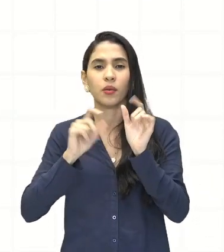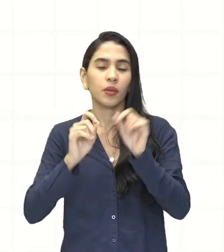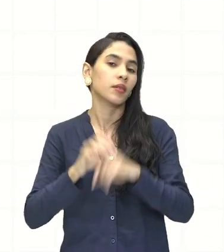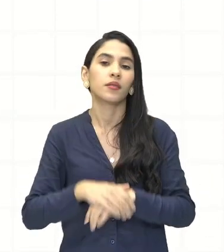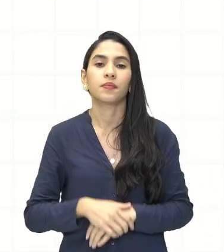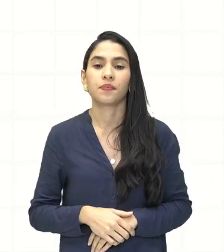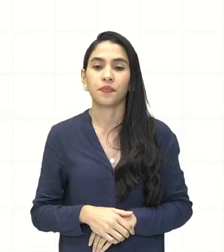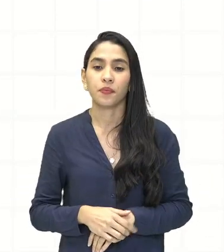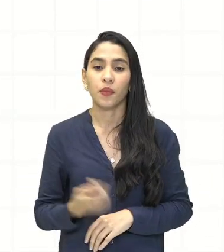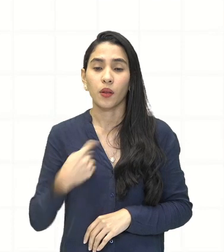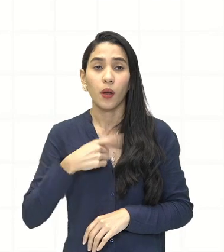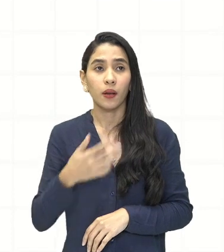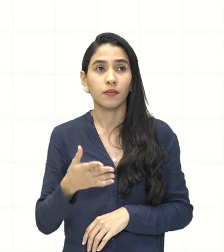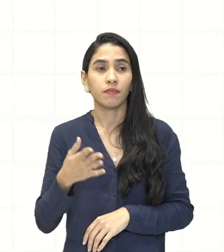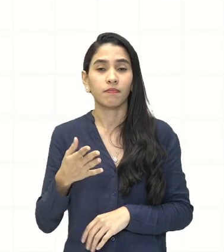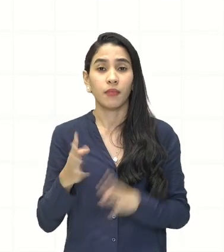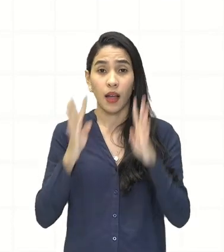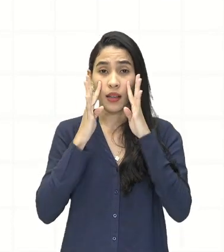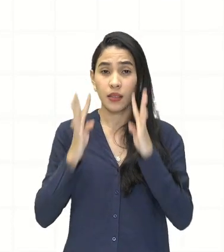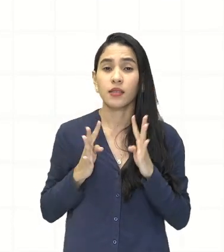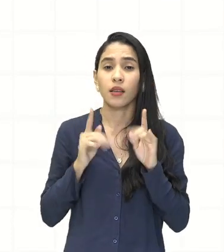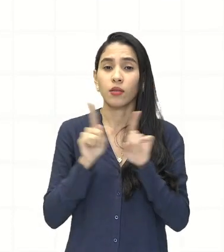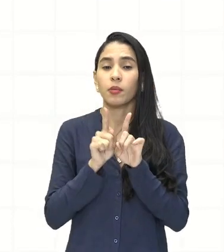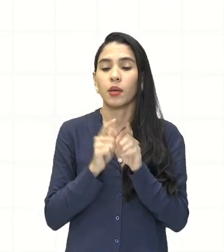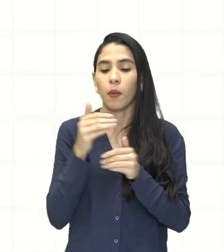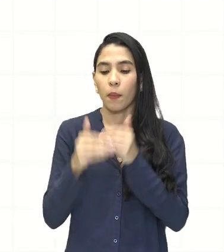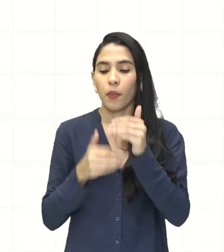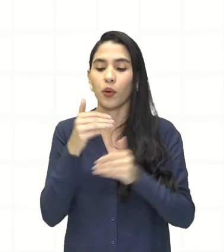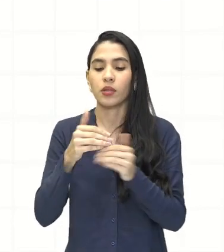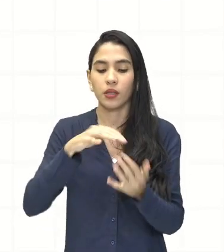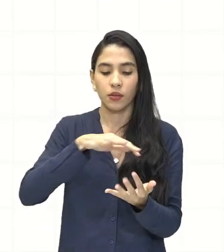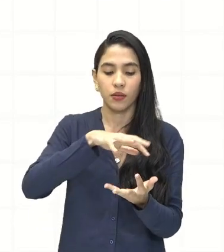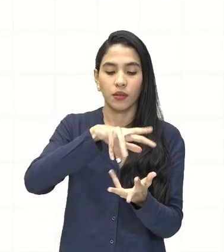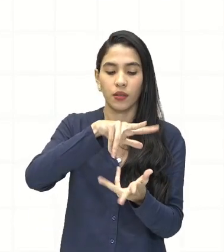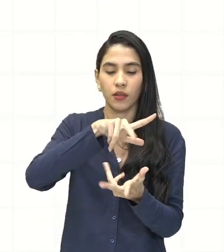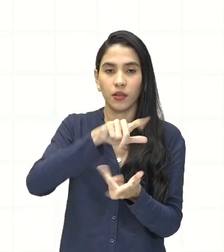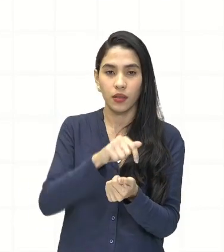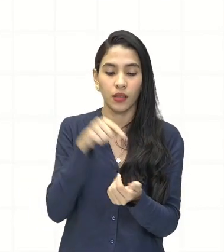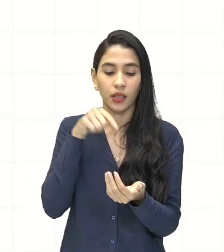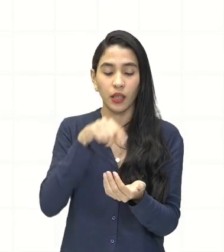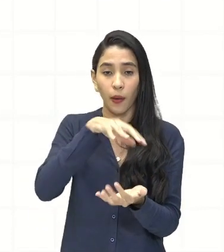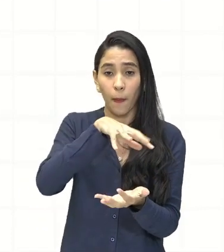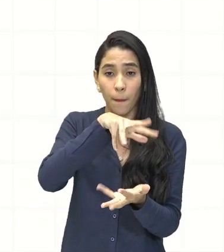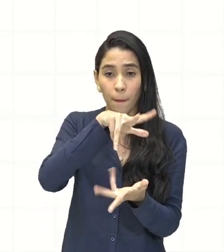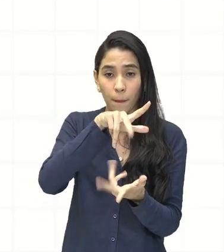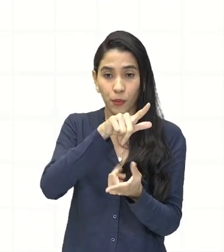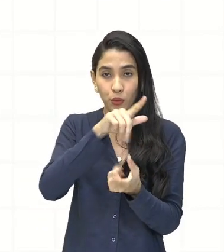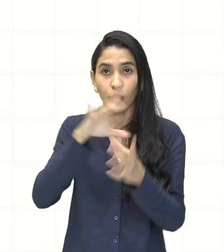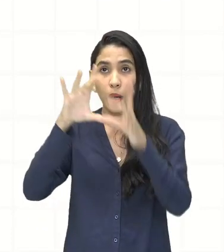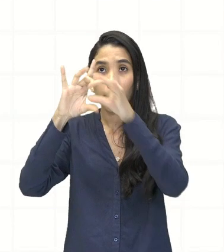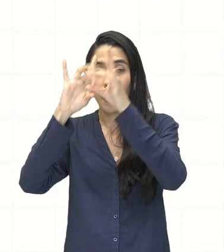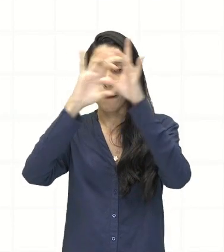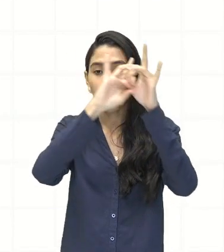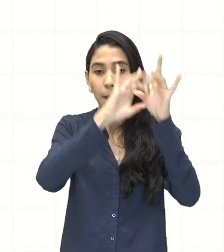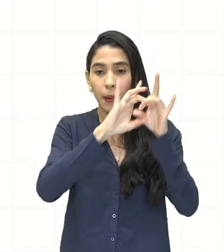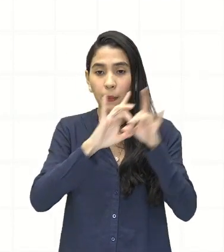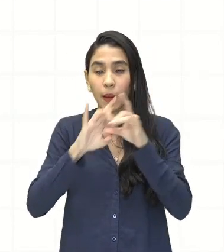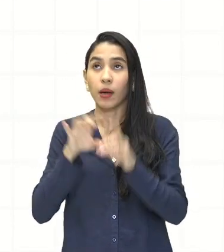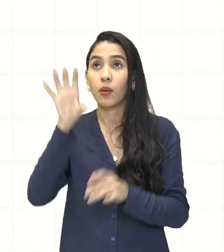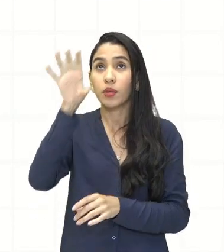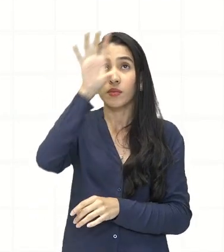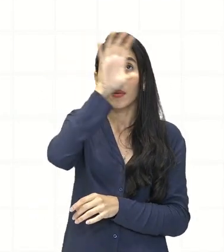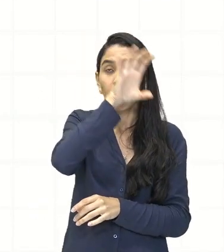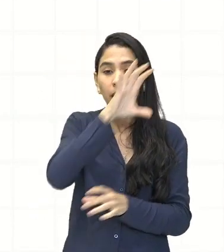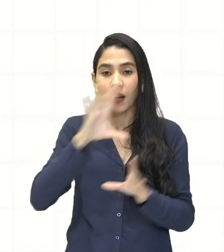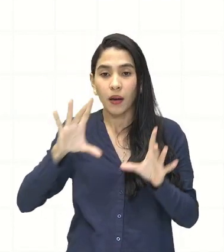nos ater também ao processo de globalização, em que o mundo todo está interligado. Então, nessa